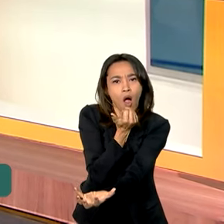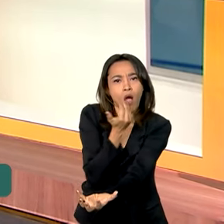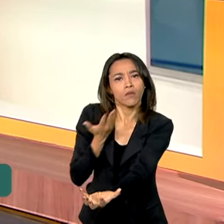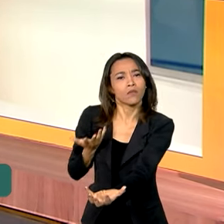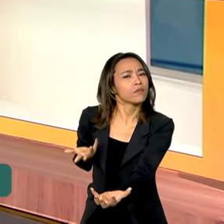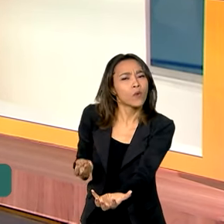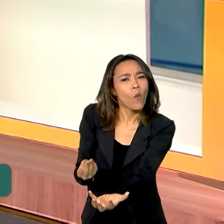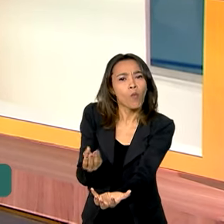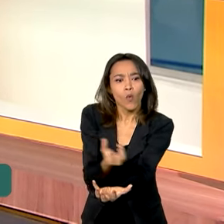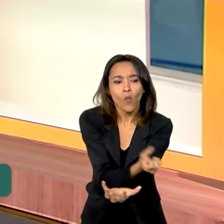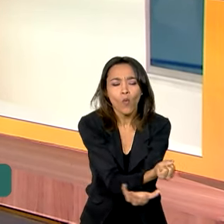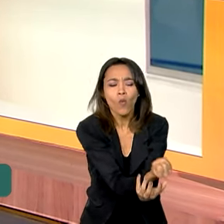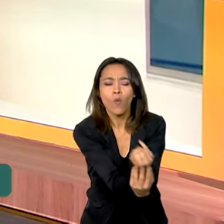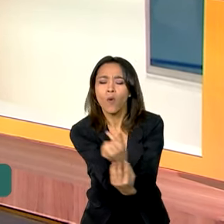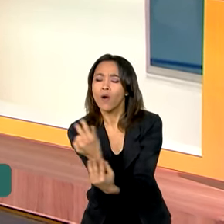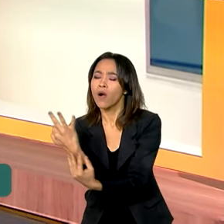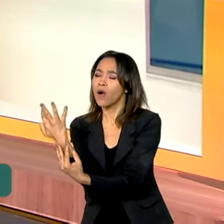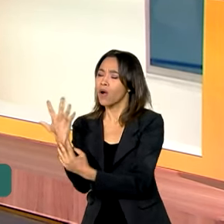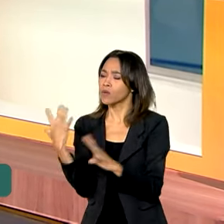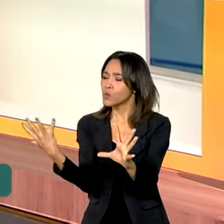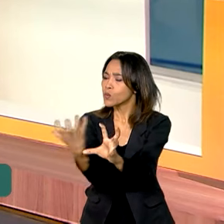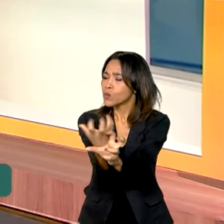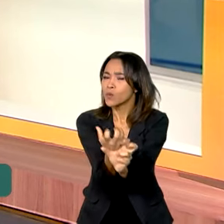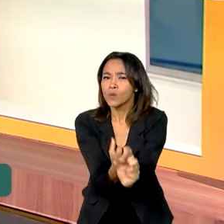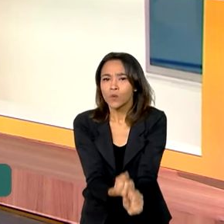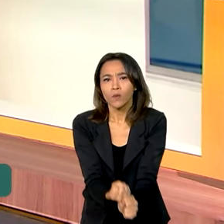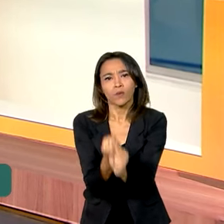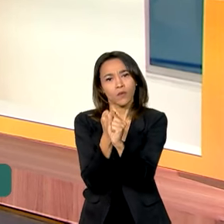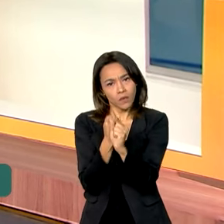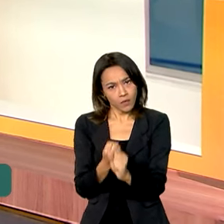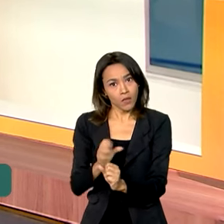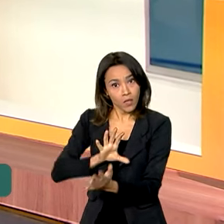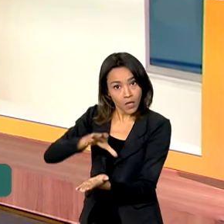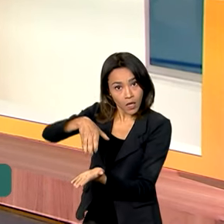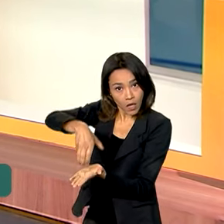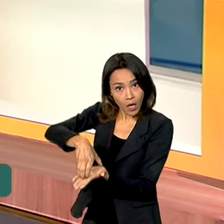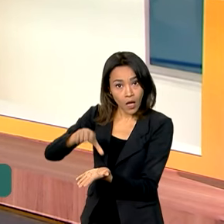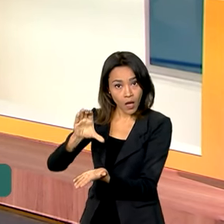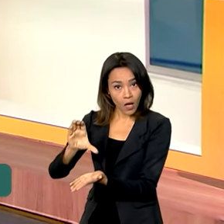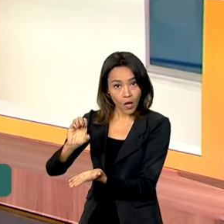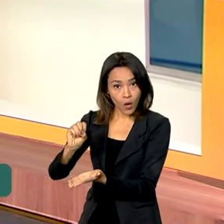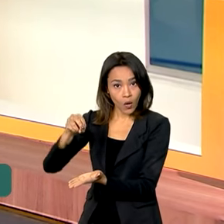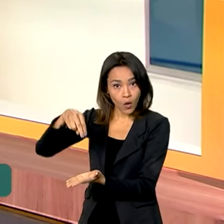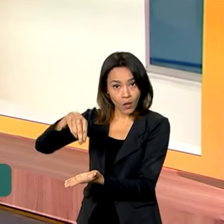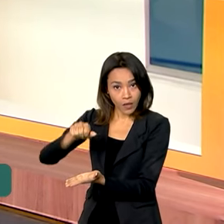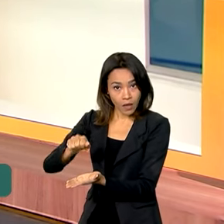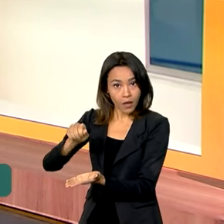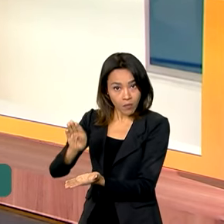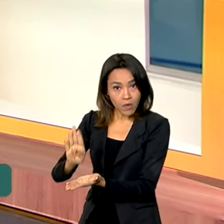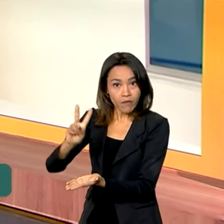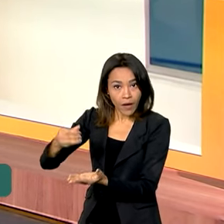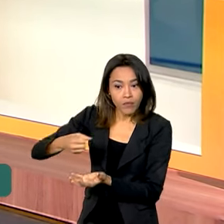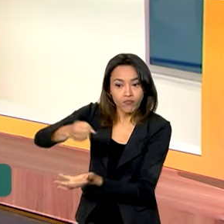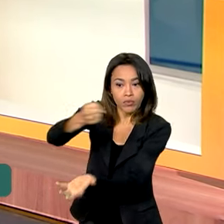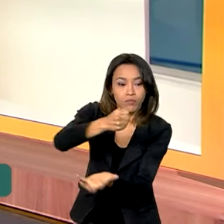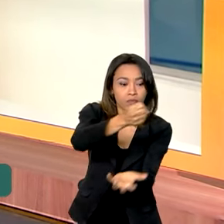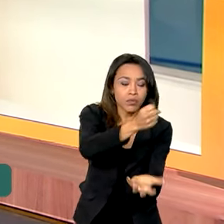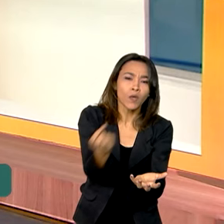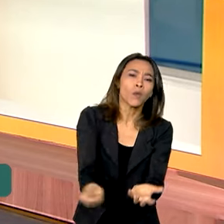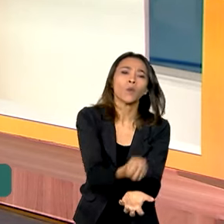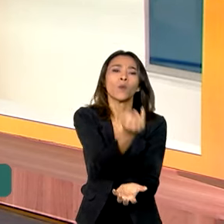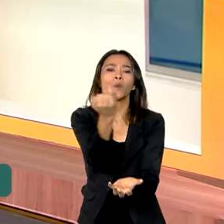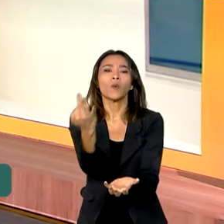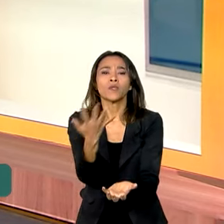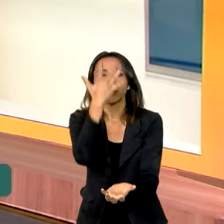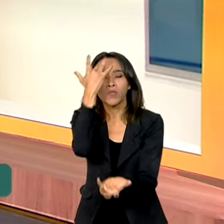Qual é a quantidade de alimentos que a Conab já está conseguindo disponibilizar e quantas pessoas devem ser